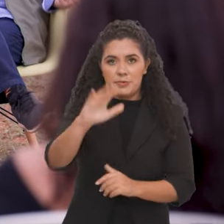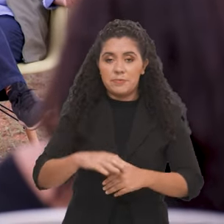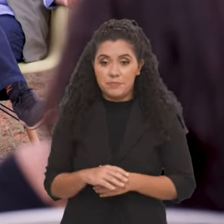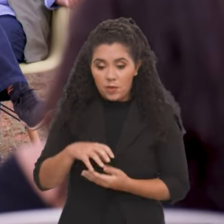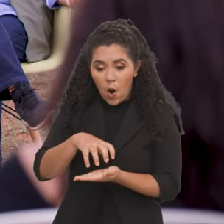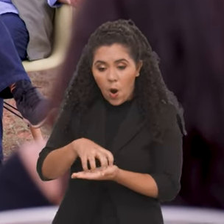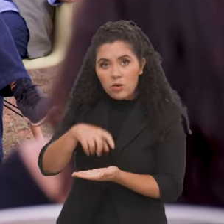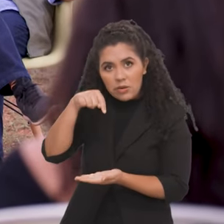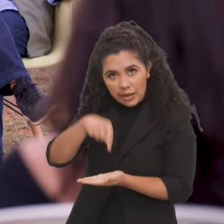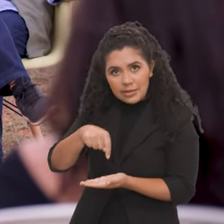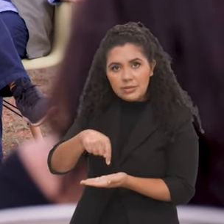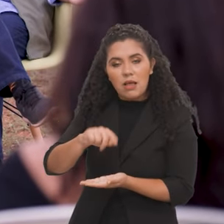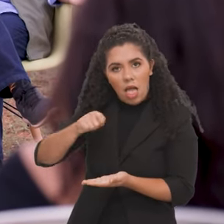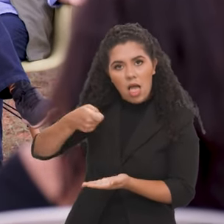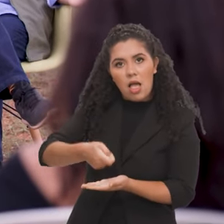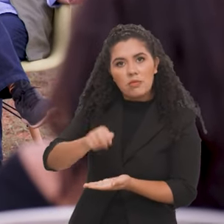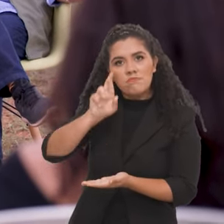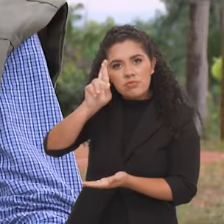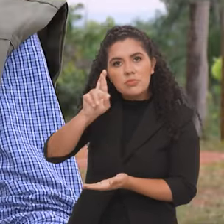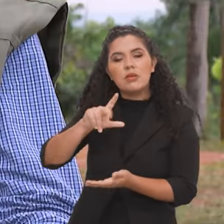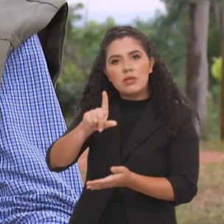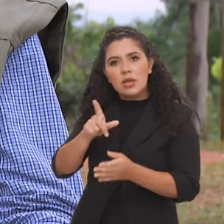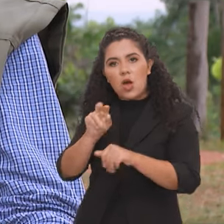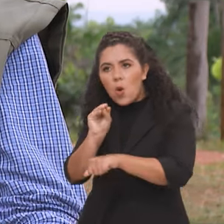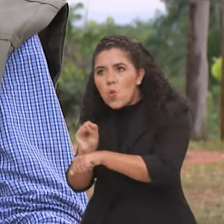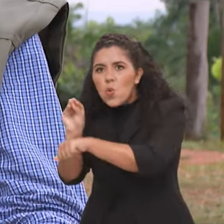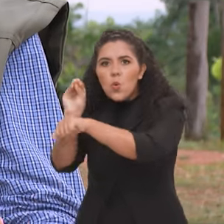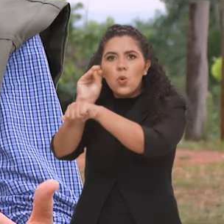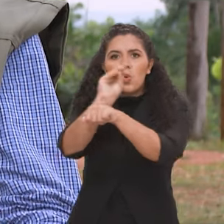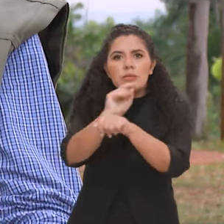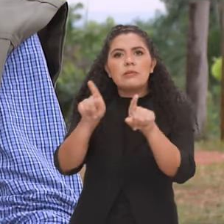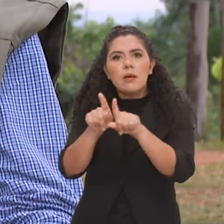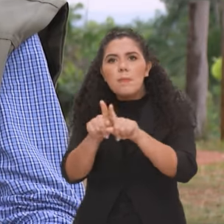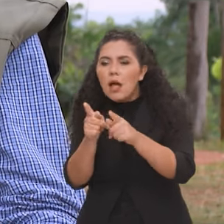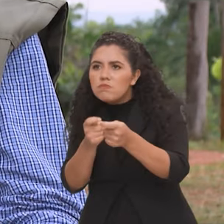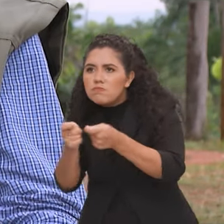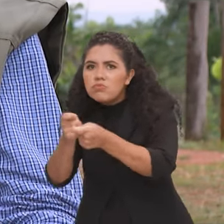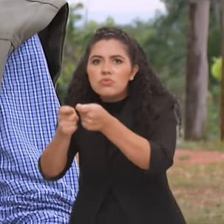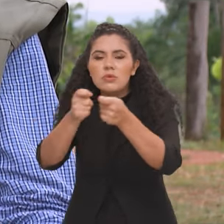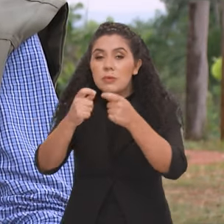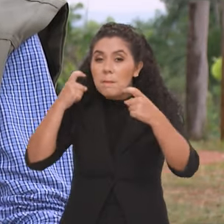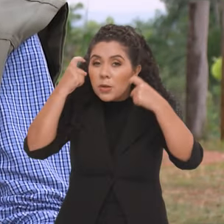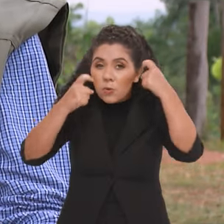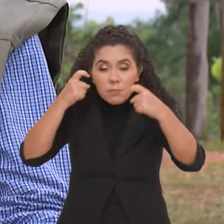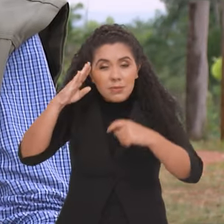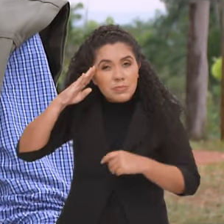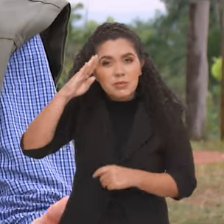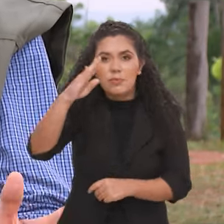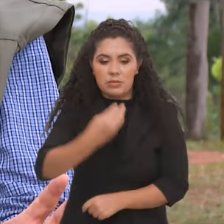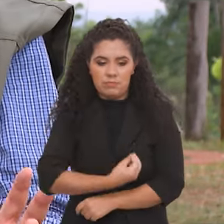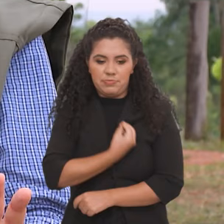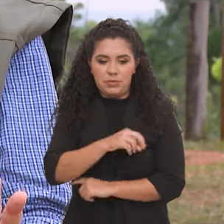O ICMBio é o órgão que faz a administração dessas áreas preocupado com a própria biodiversidade.